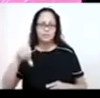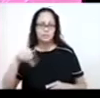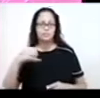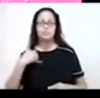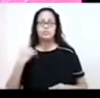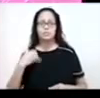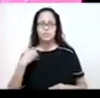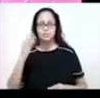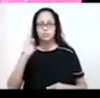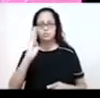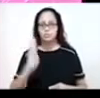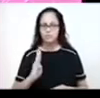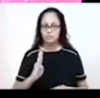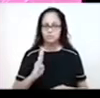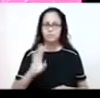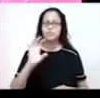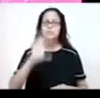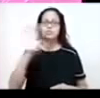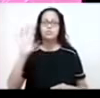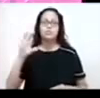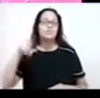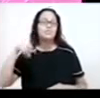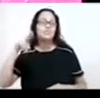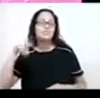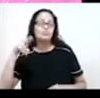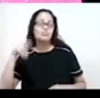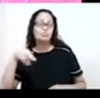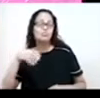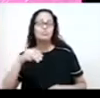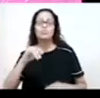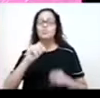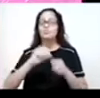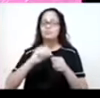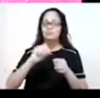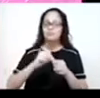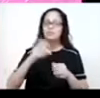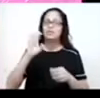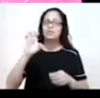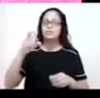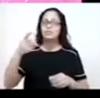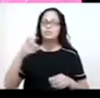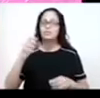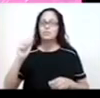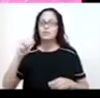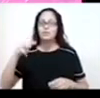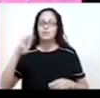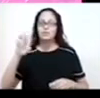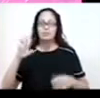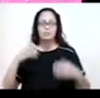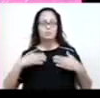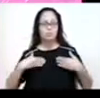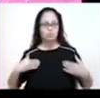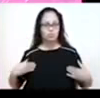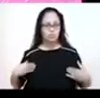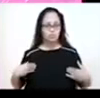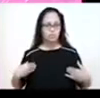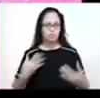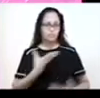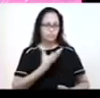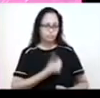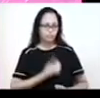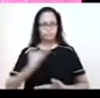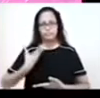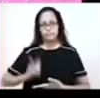regiões que nunca realizaram a mamografia. Aqui, então, nós temos os dados por região. Vocês podem observar que na região norte